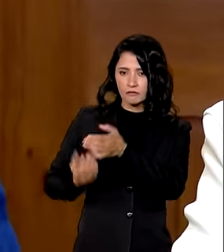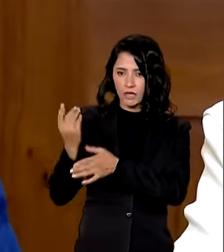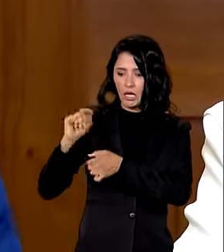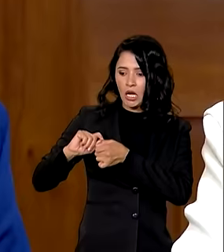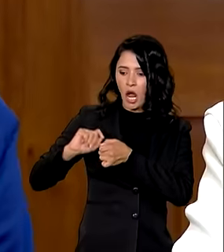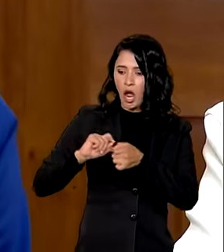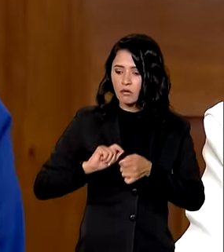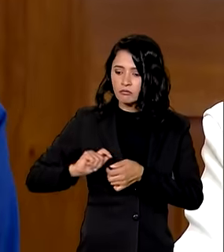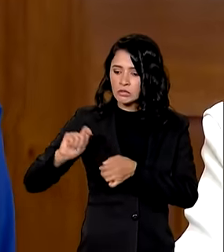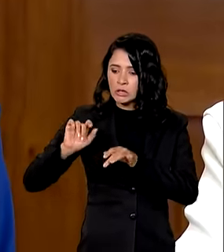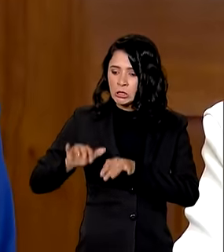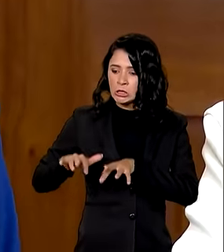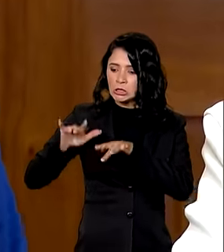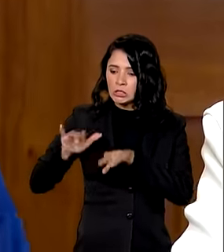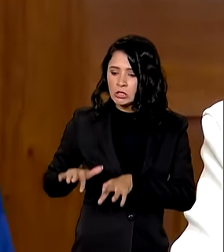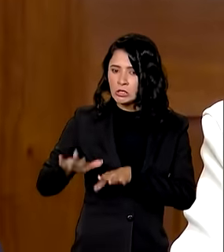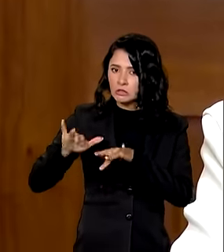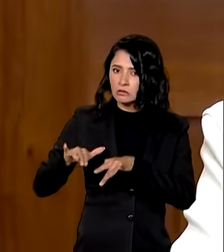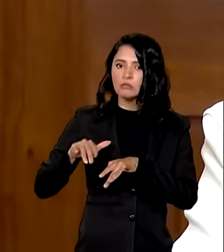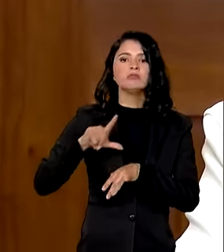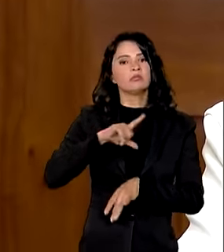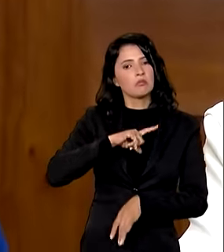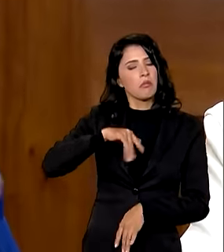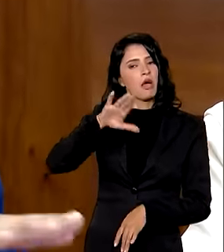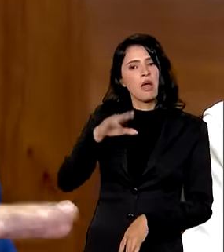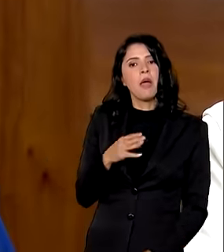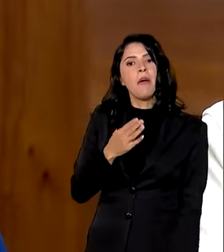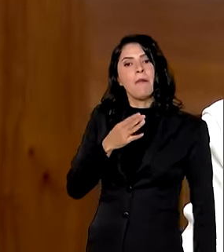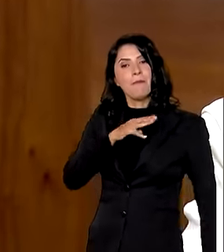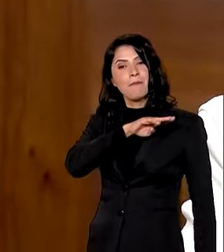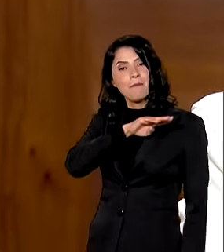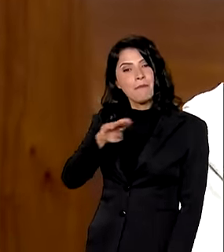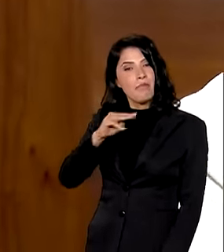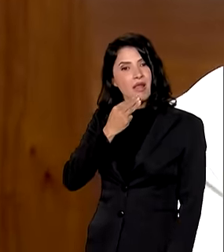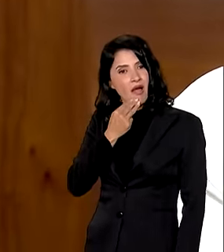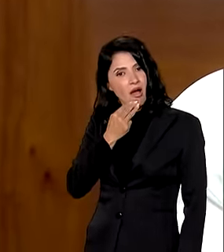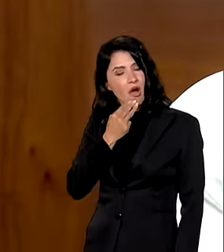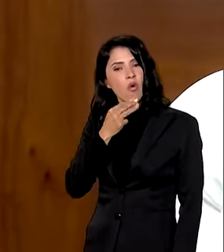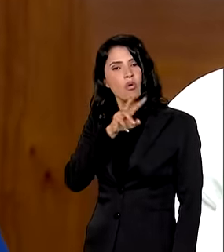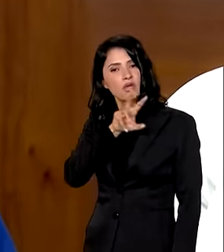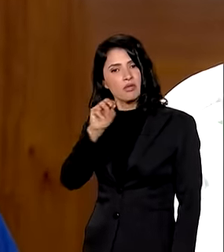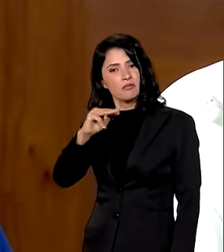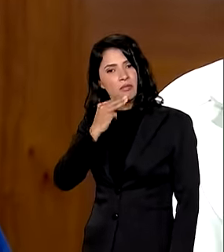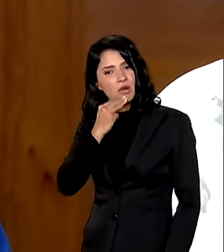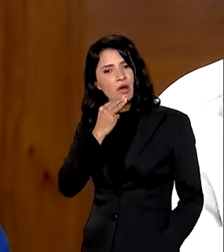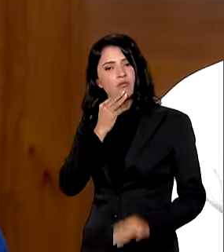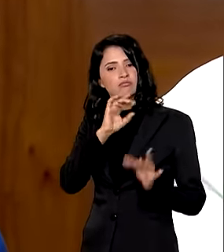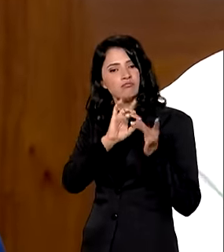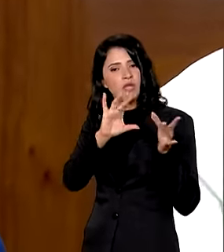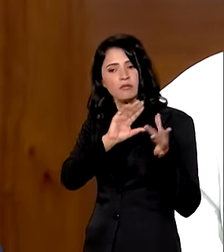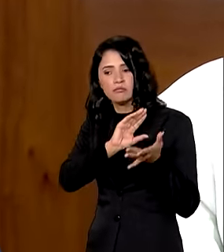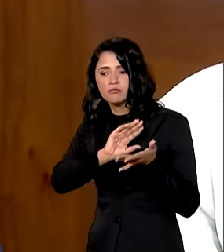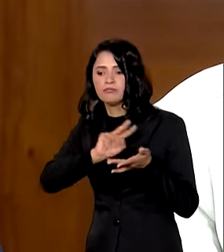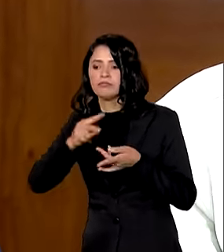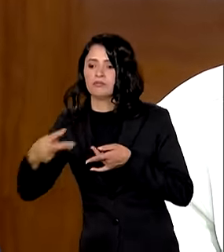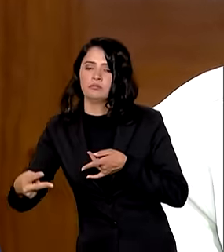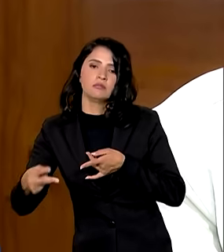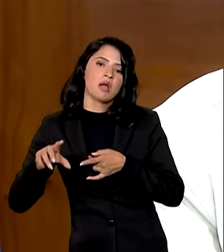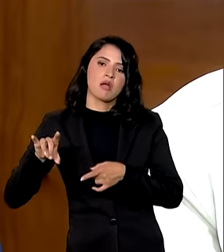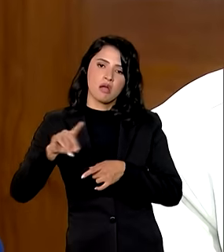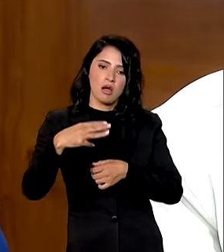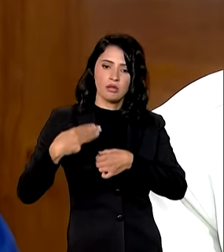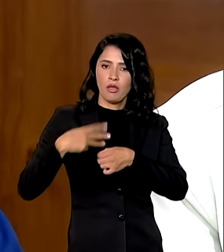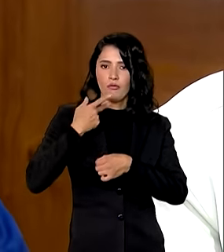bilhão de reais só para essa ajuda inicial disponível para todos os municípios não é eu que vou dizer quanto é que cada